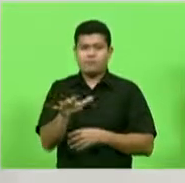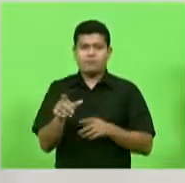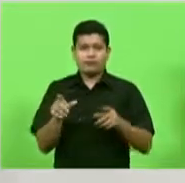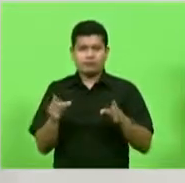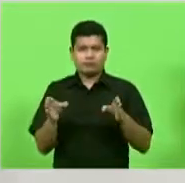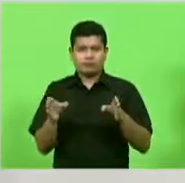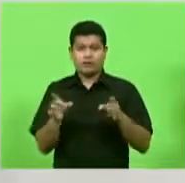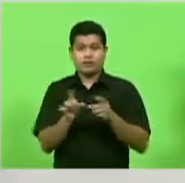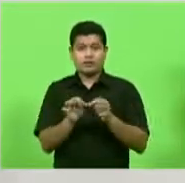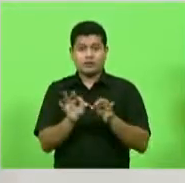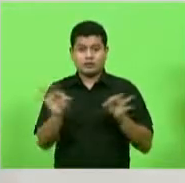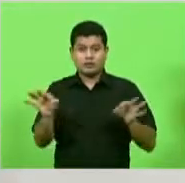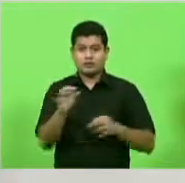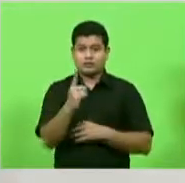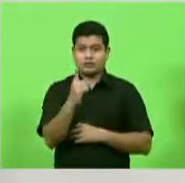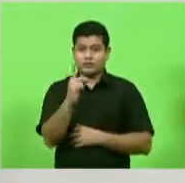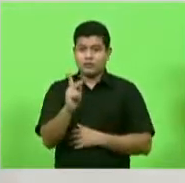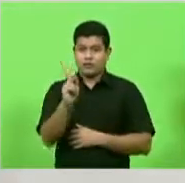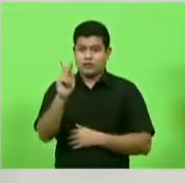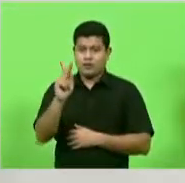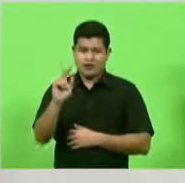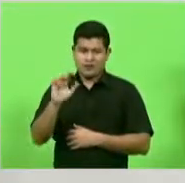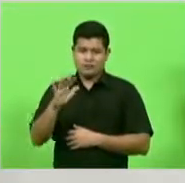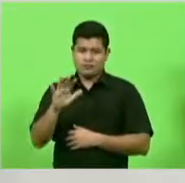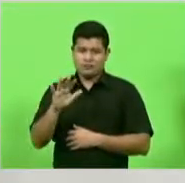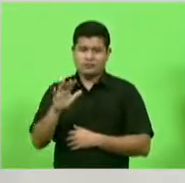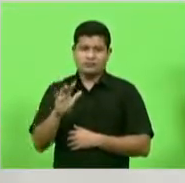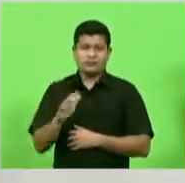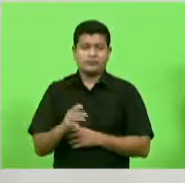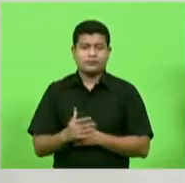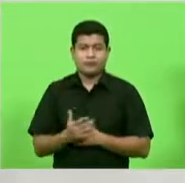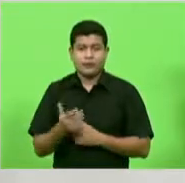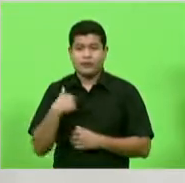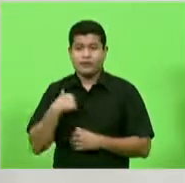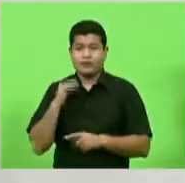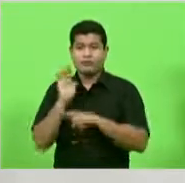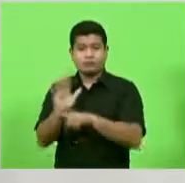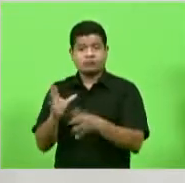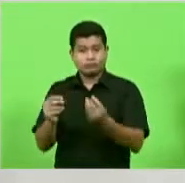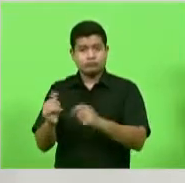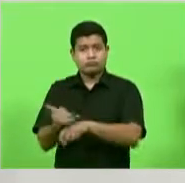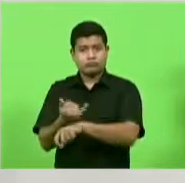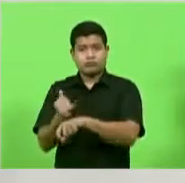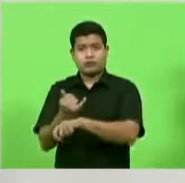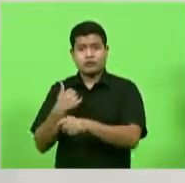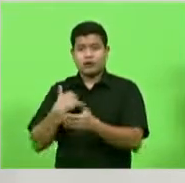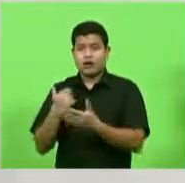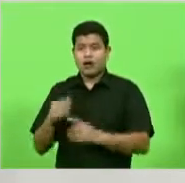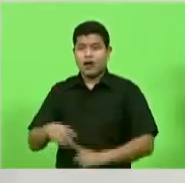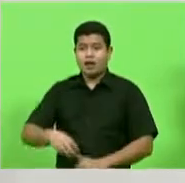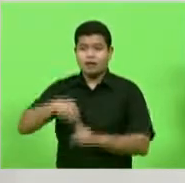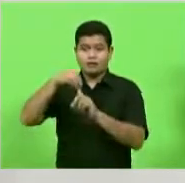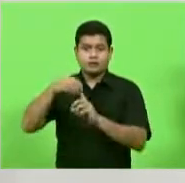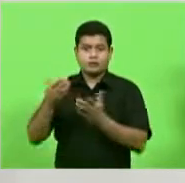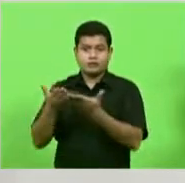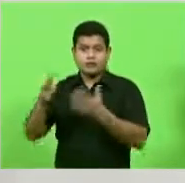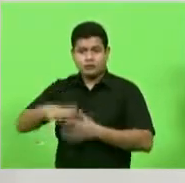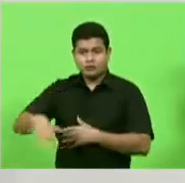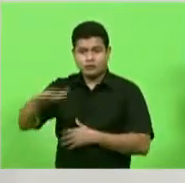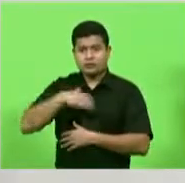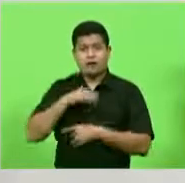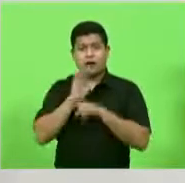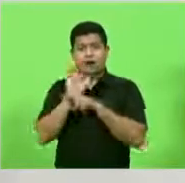vai mudar muito a realidade da nossa cidade e vai ajudar mais ainda. Joinville vai ser uma protagonista ainda maior ainda nas